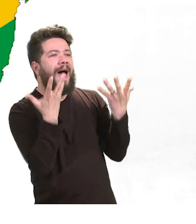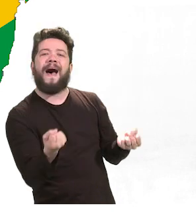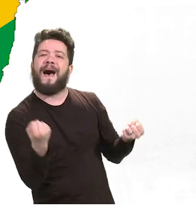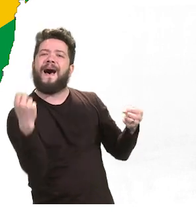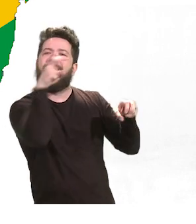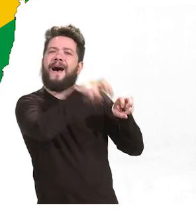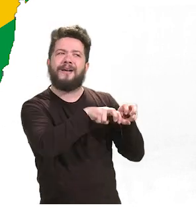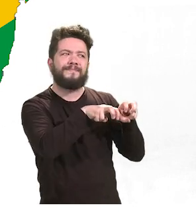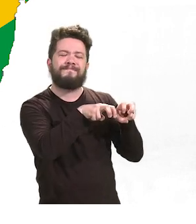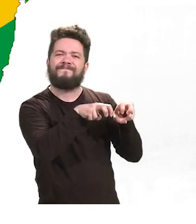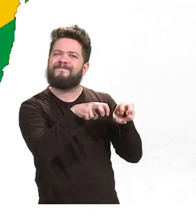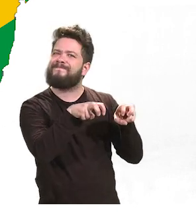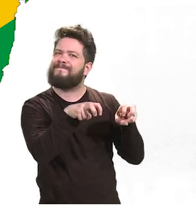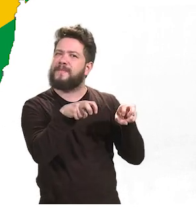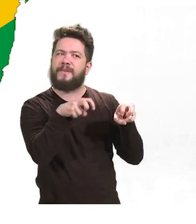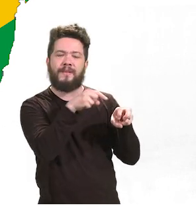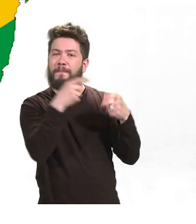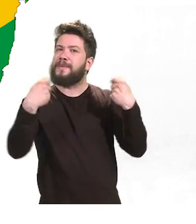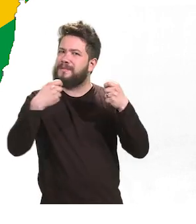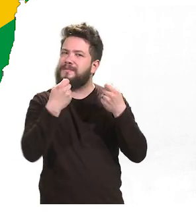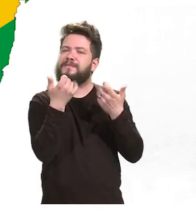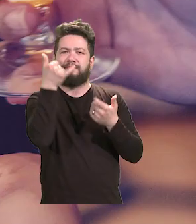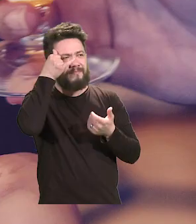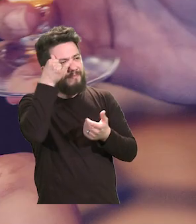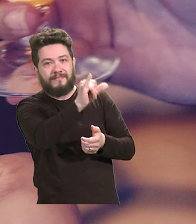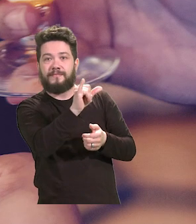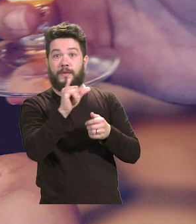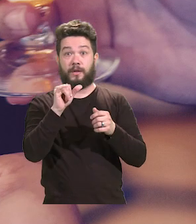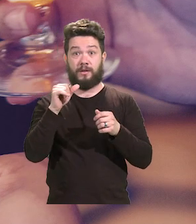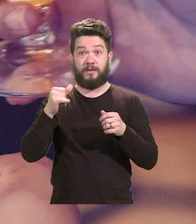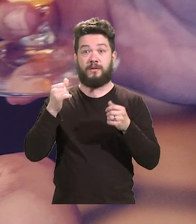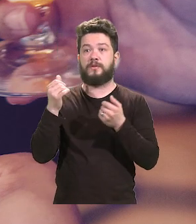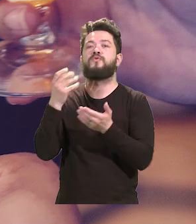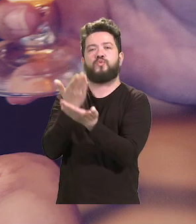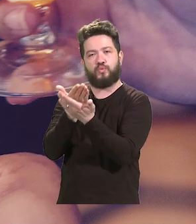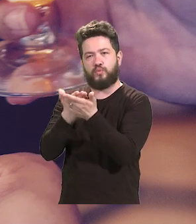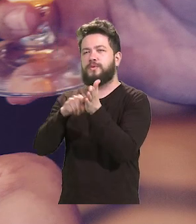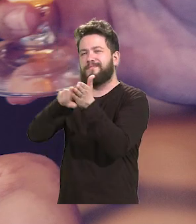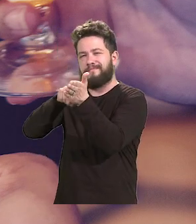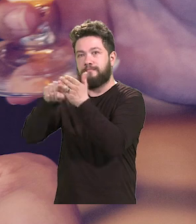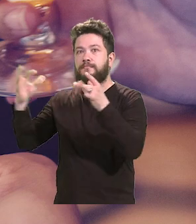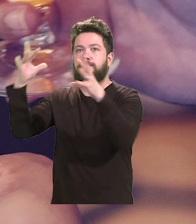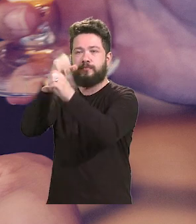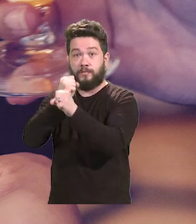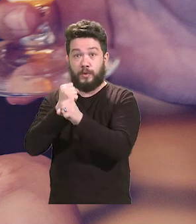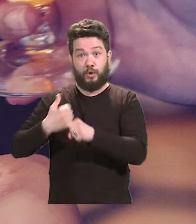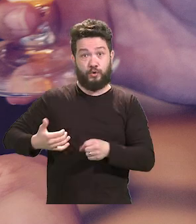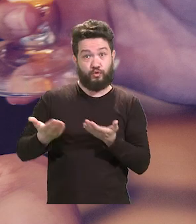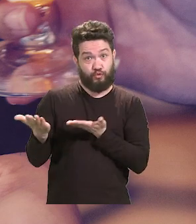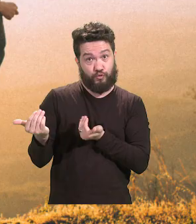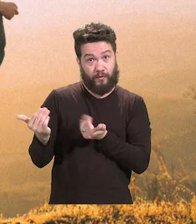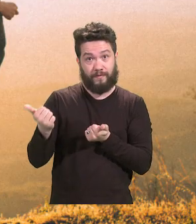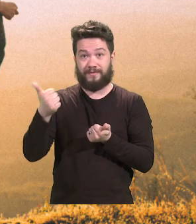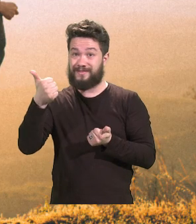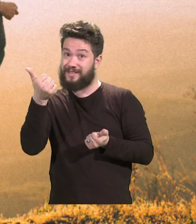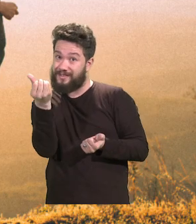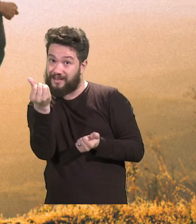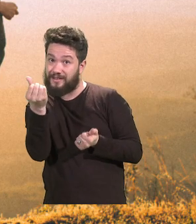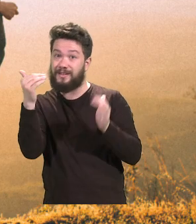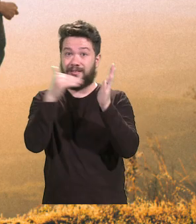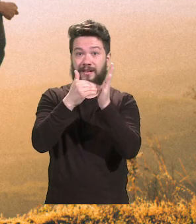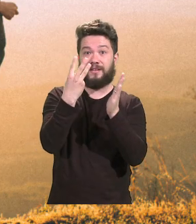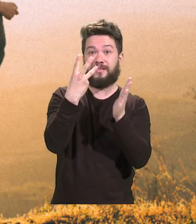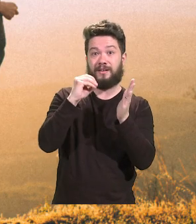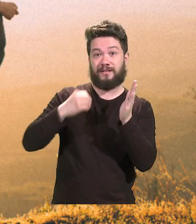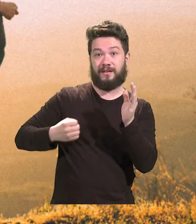com jovens de 16 a 30 anos sobre o porquê entravam em carros com motoristas alcoolizados mostrou que os